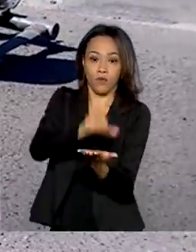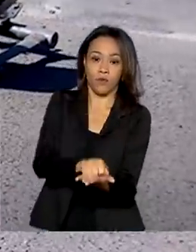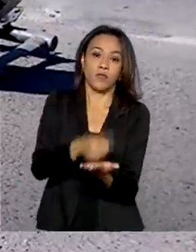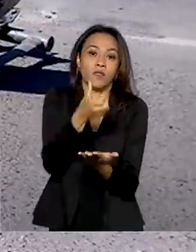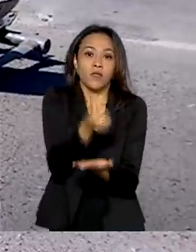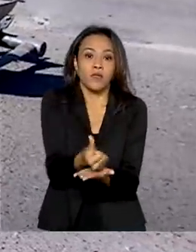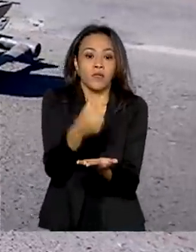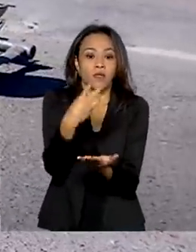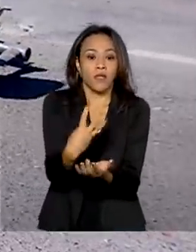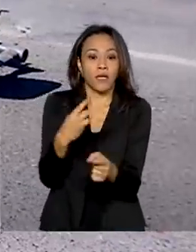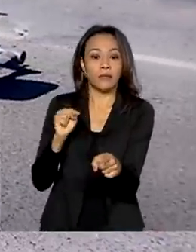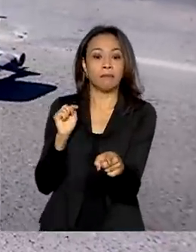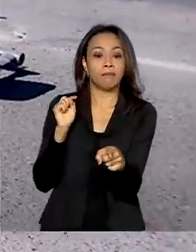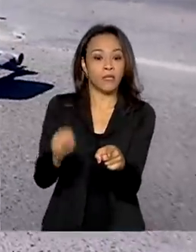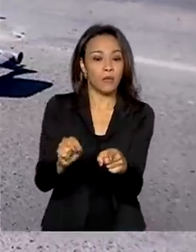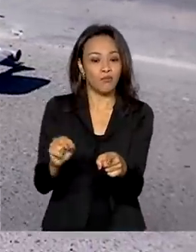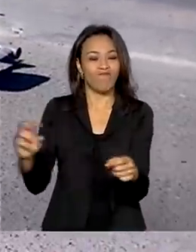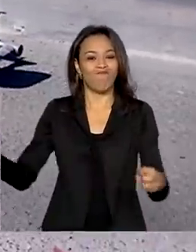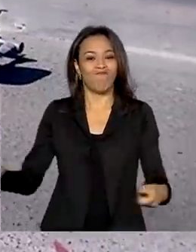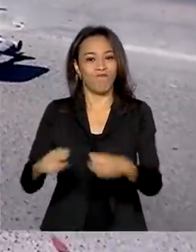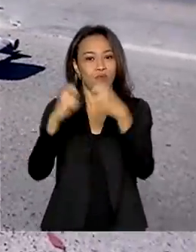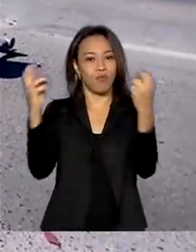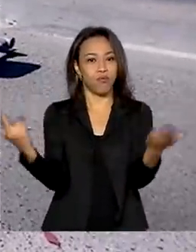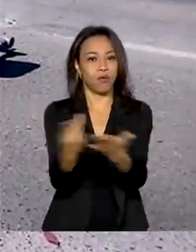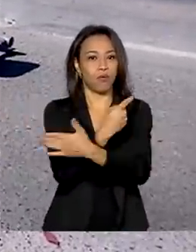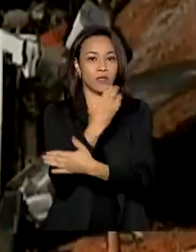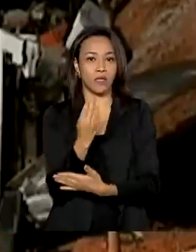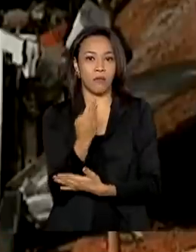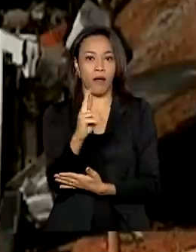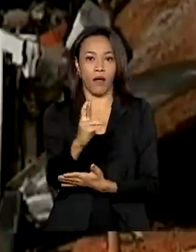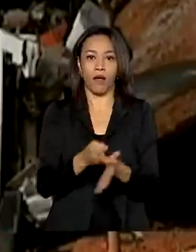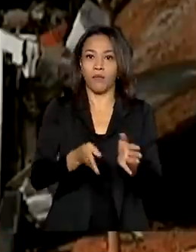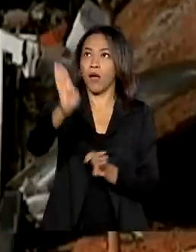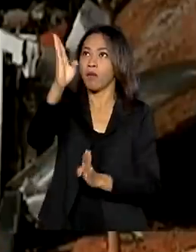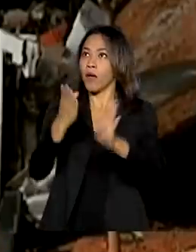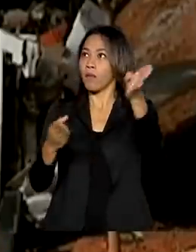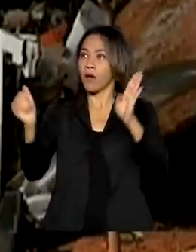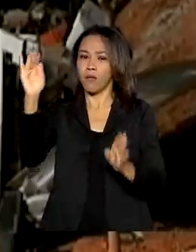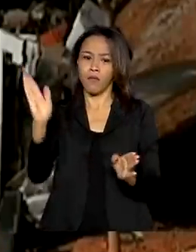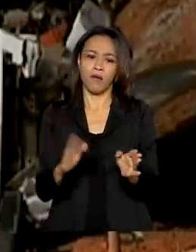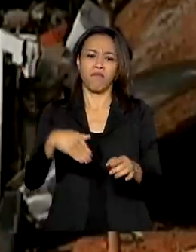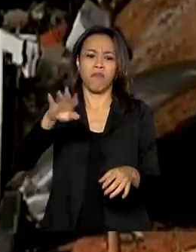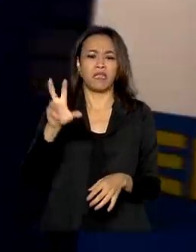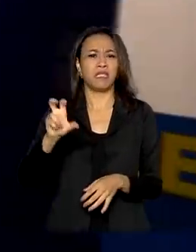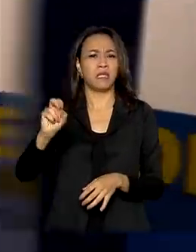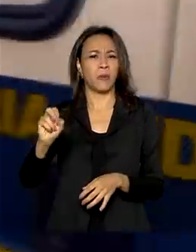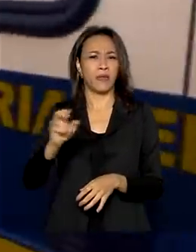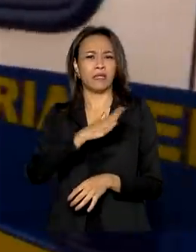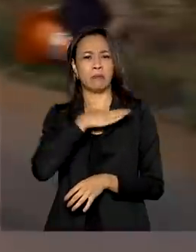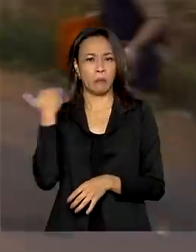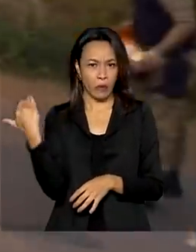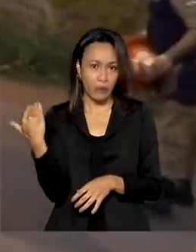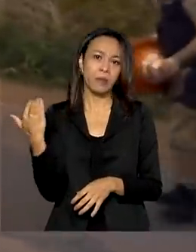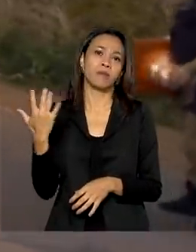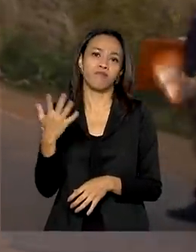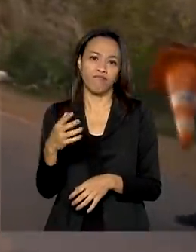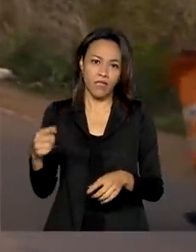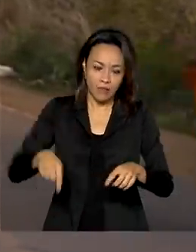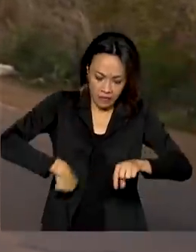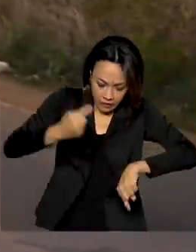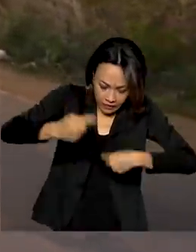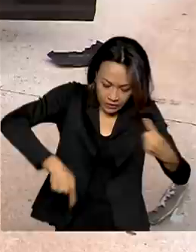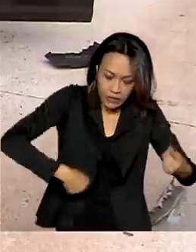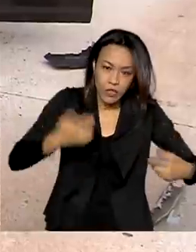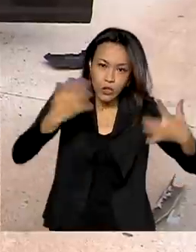acidentes nas rodovias federais. Mais de 50 mil vítimas entre mortos e feridos. Dor para quem perde um ente